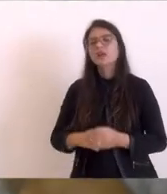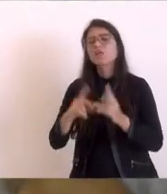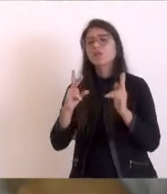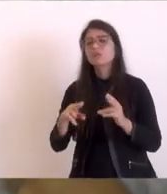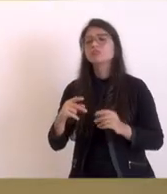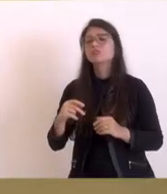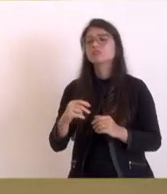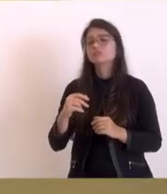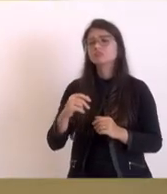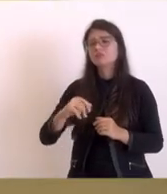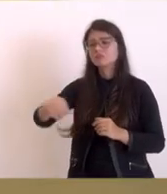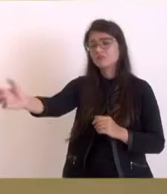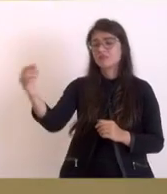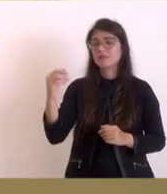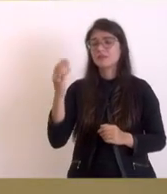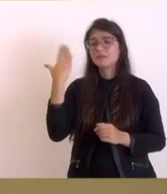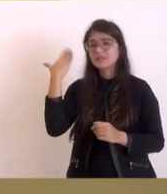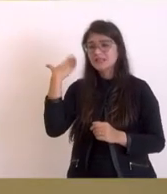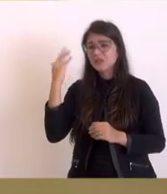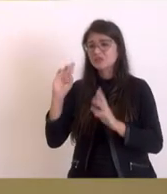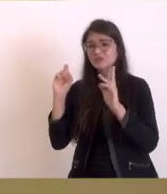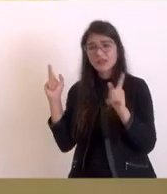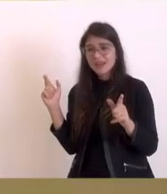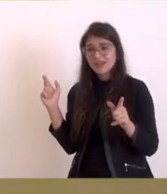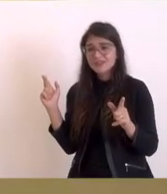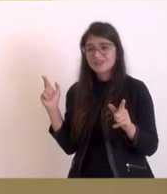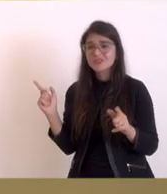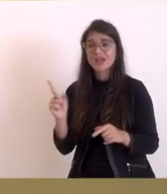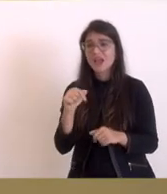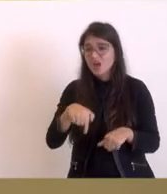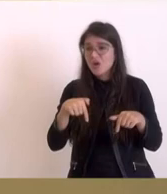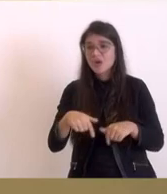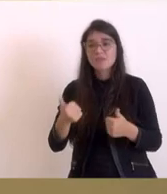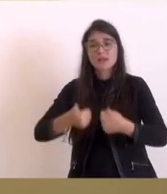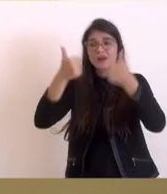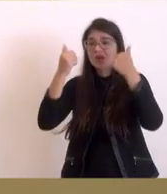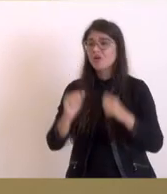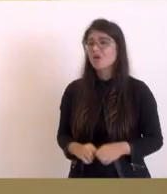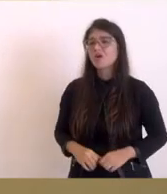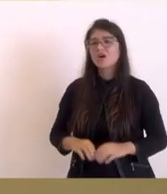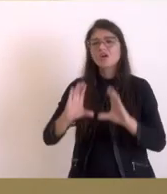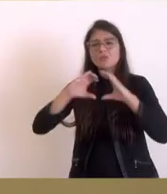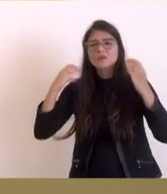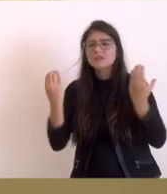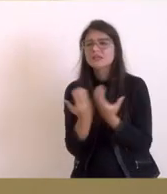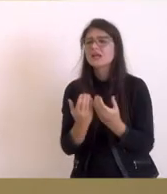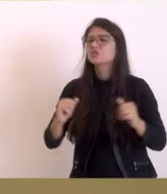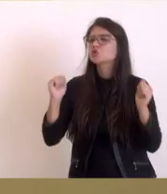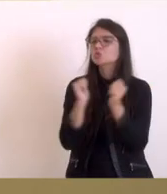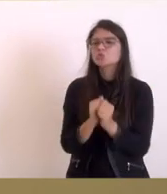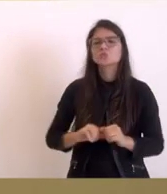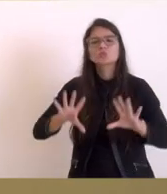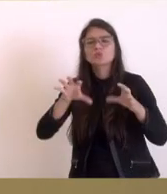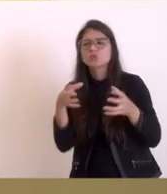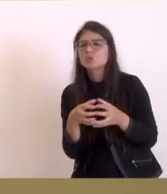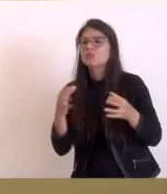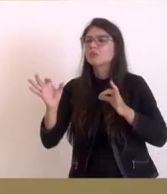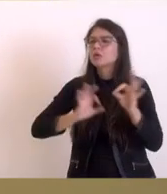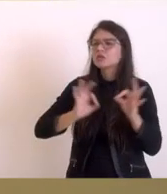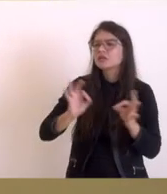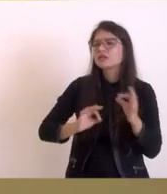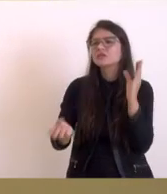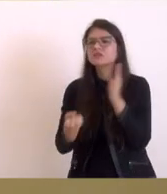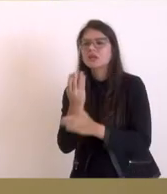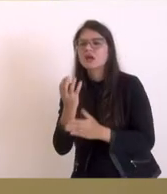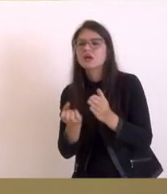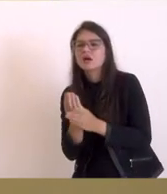estava lá na Assembleia, que não usava dessas formas, de usar a comunidade, de estar junto com a comunidade para desenvolver esse projeto. Então,